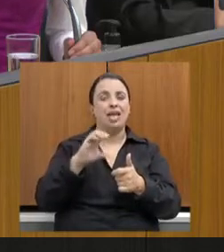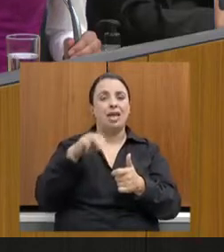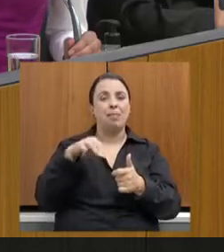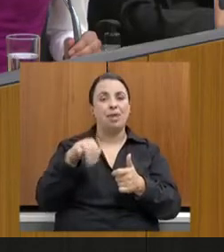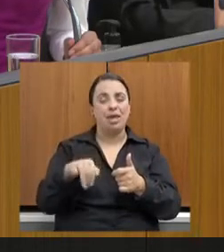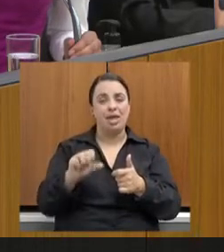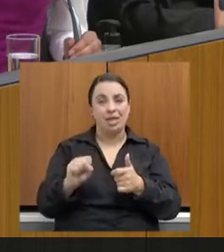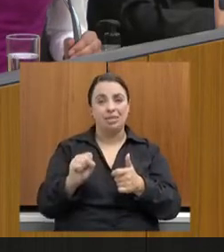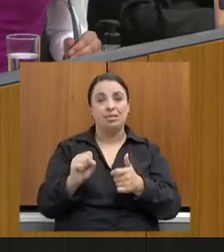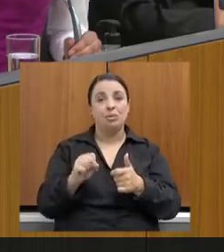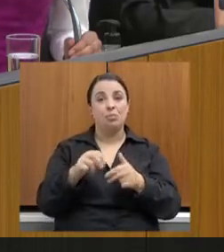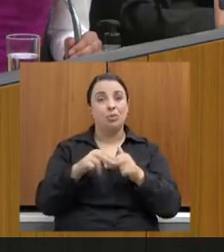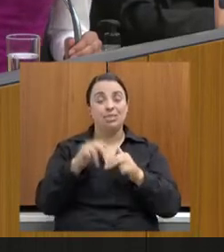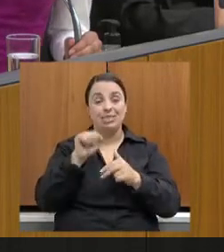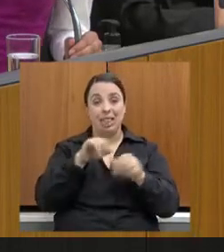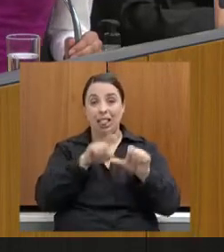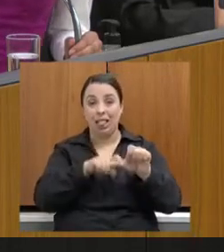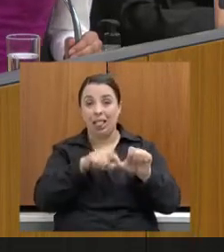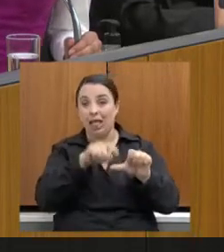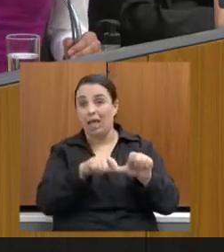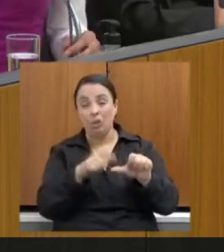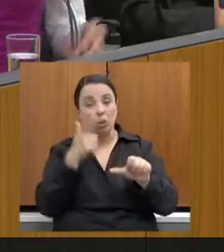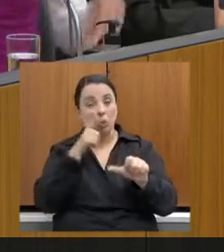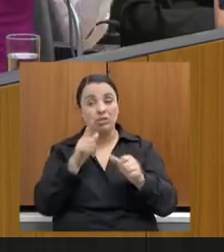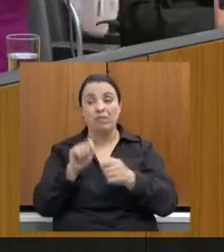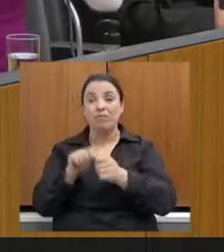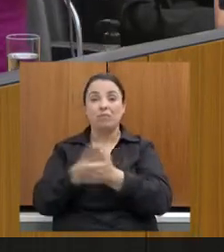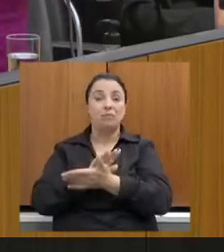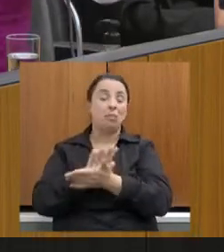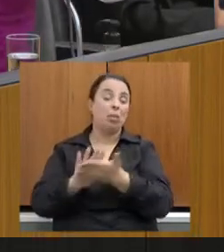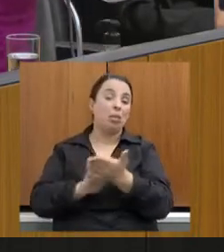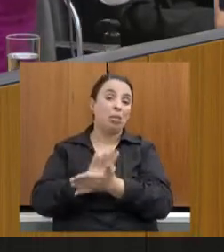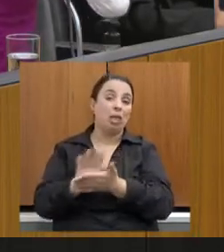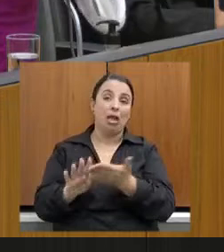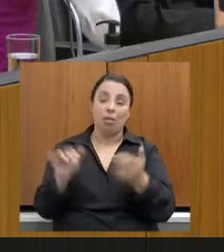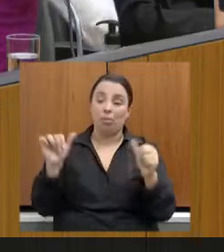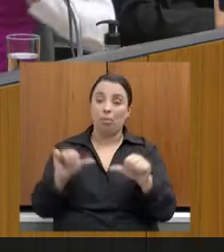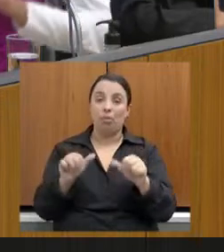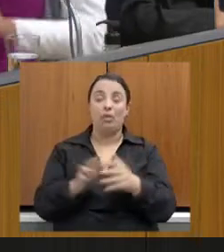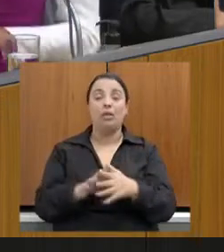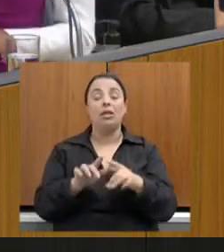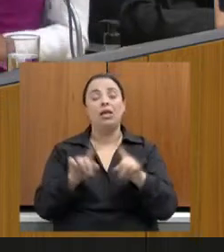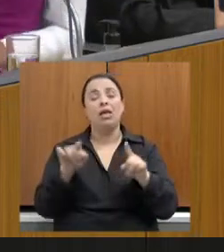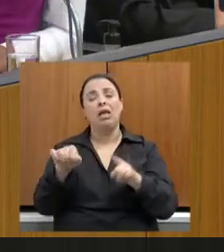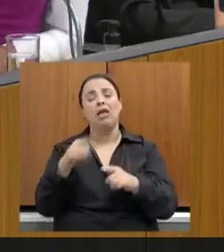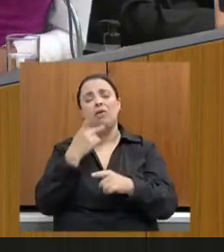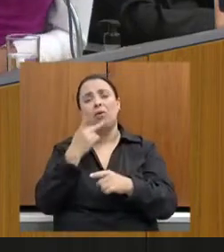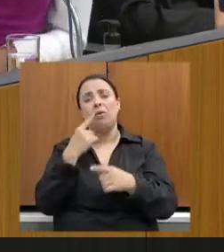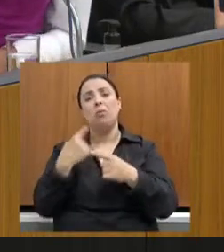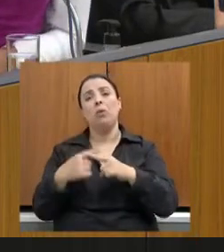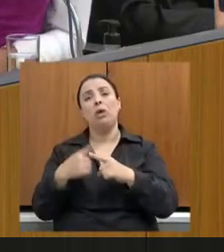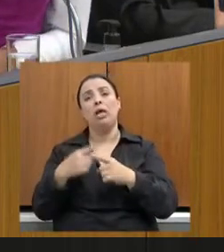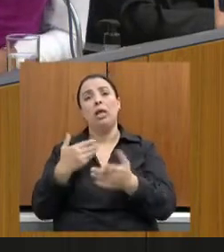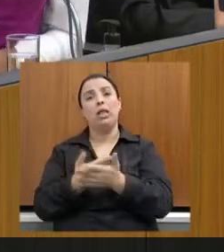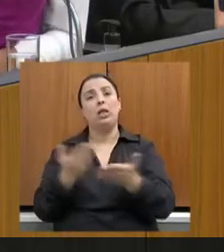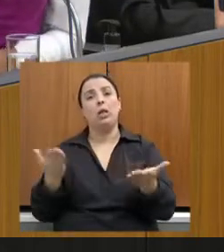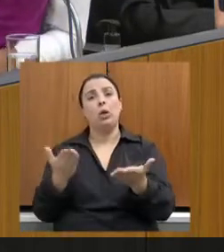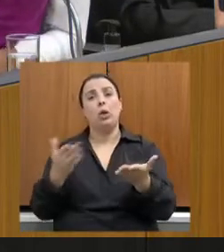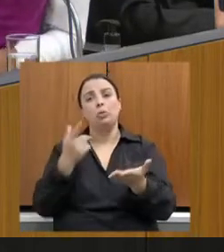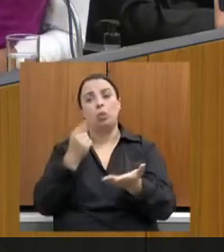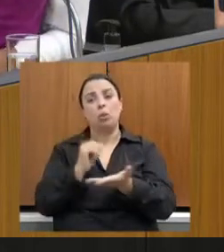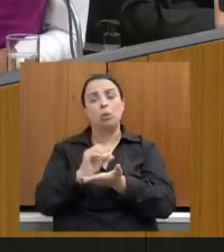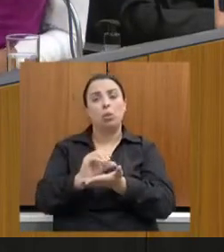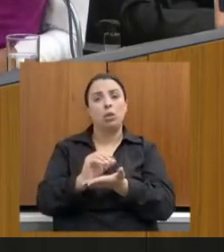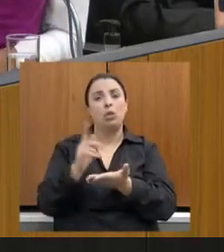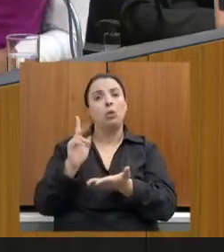se eles dependessem dele, eles nada fariam. E aí, uma das questões que eles apontaram, de por que, ainda assim, você recebe tão pouco e você